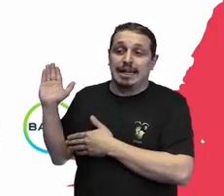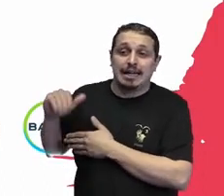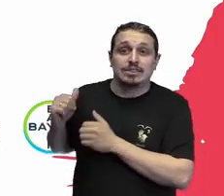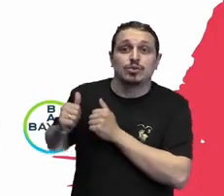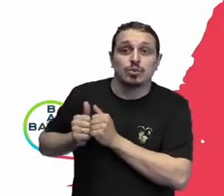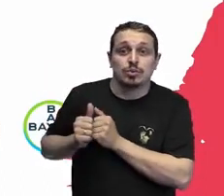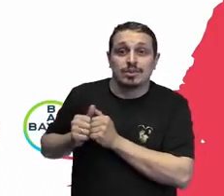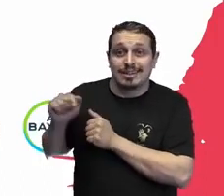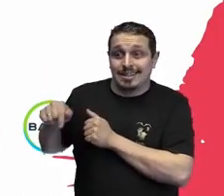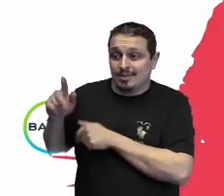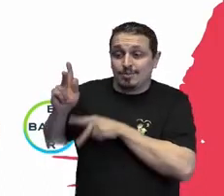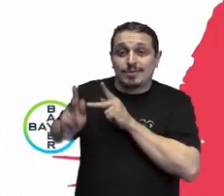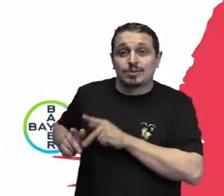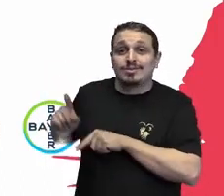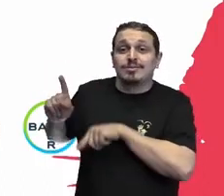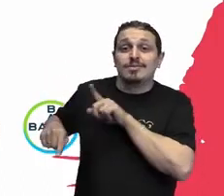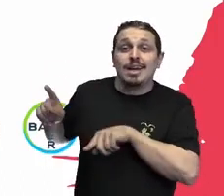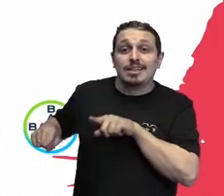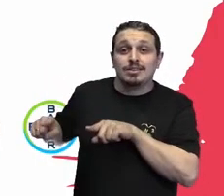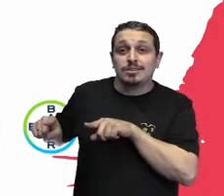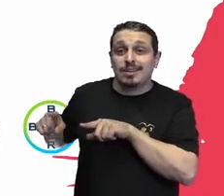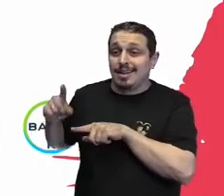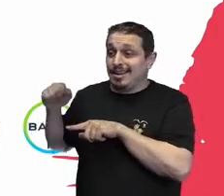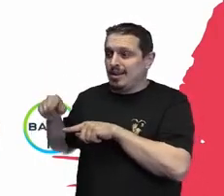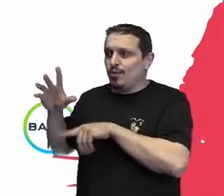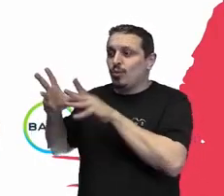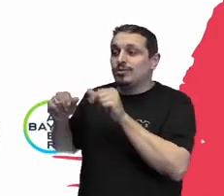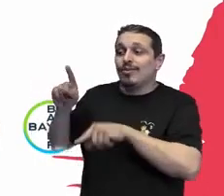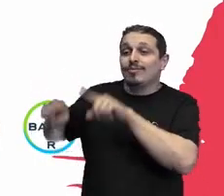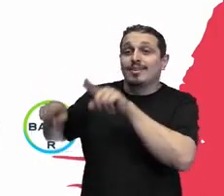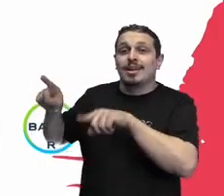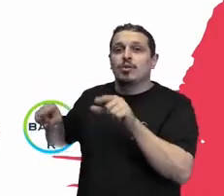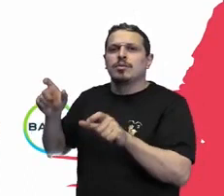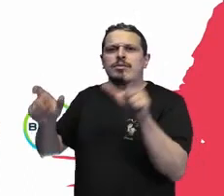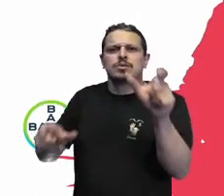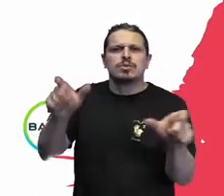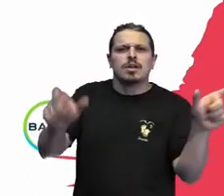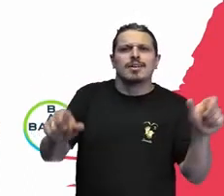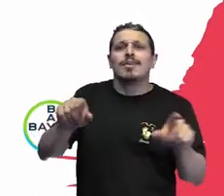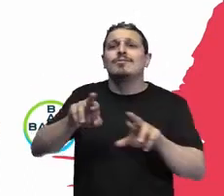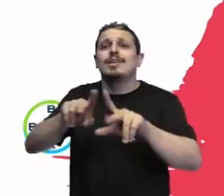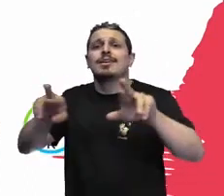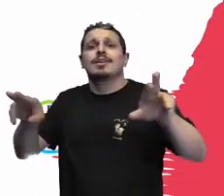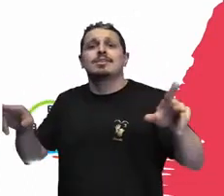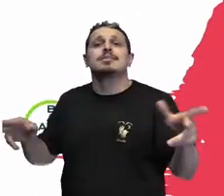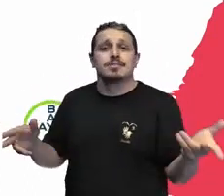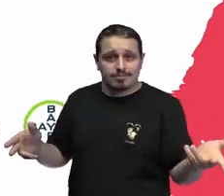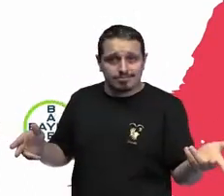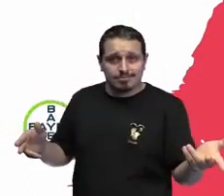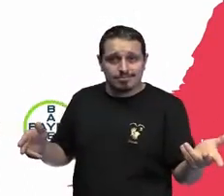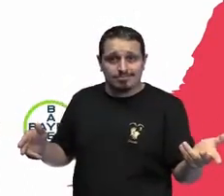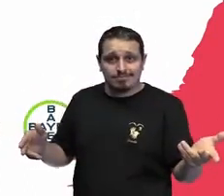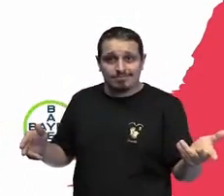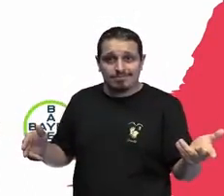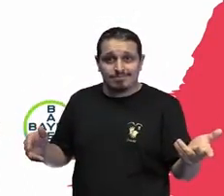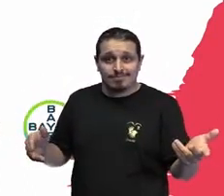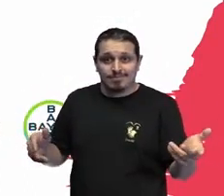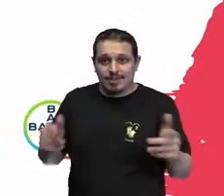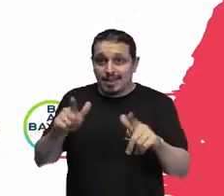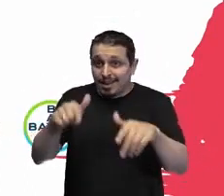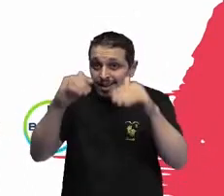essa talvez seja a nossa principal característica, enquanto espécie, enquanto humanidade, né? Nós somos diferentes, a diversidade, ela é um fato,